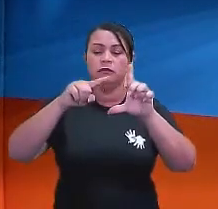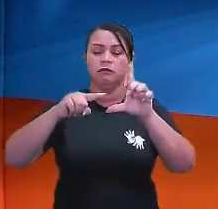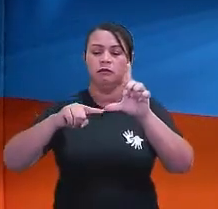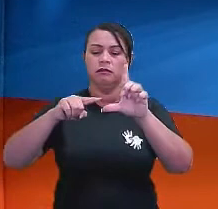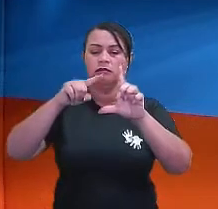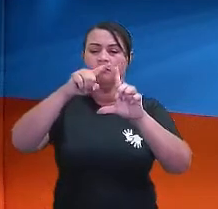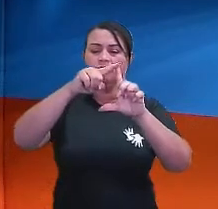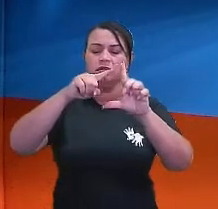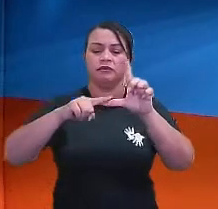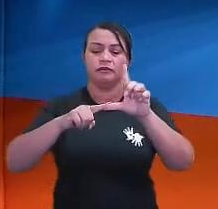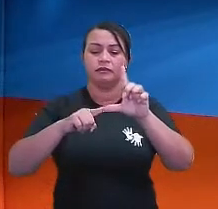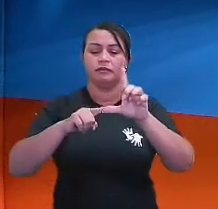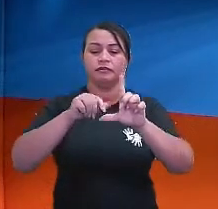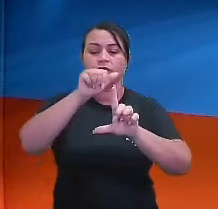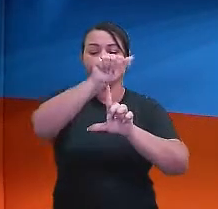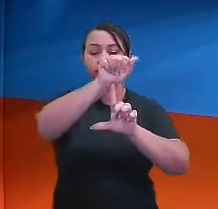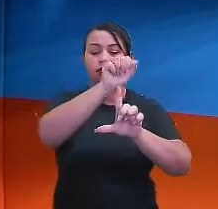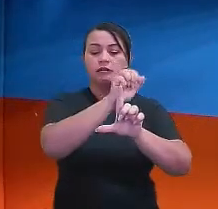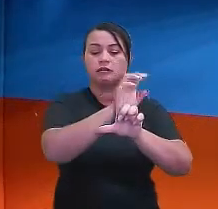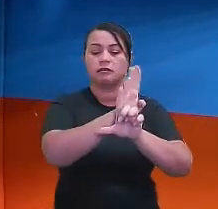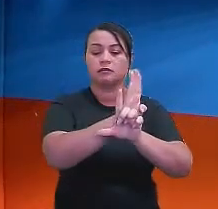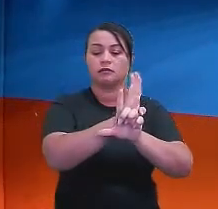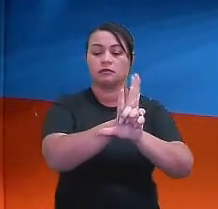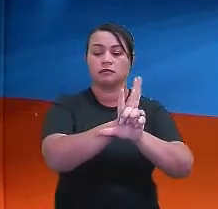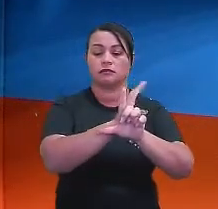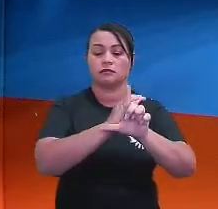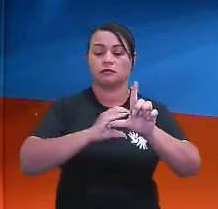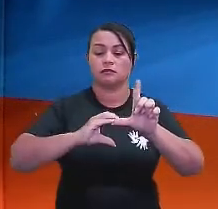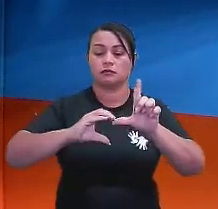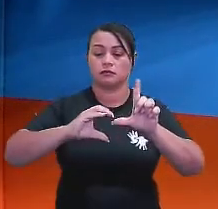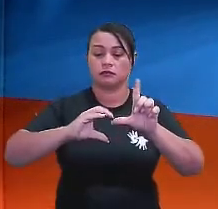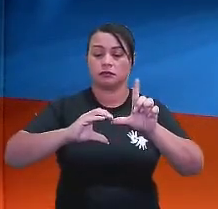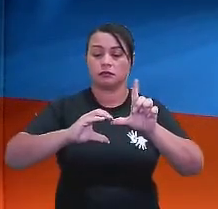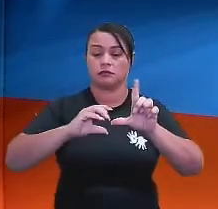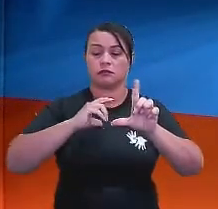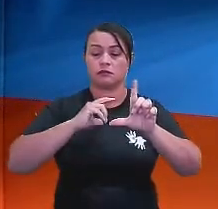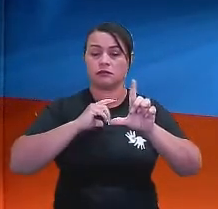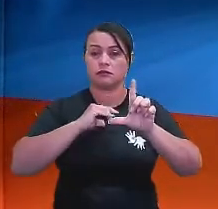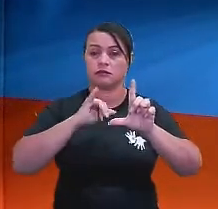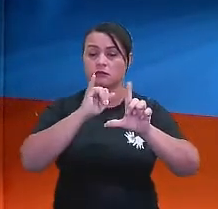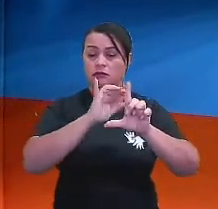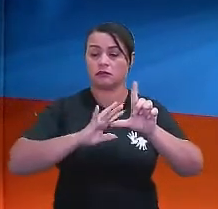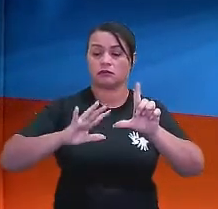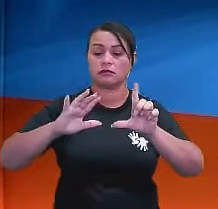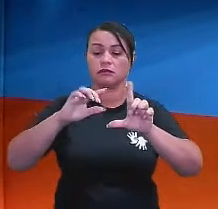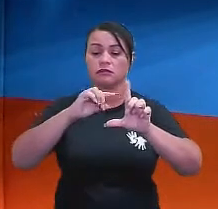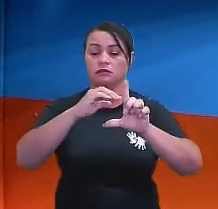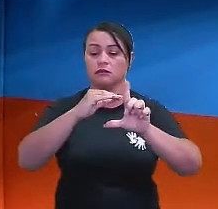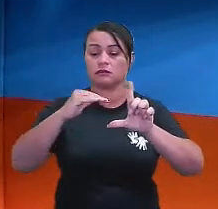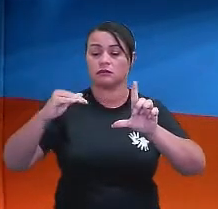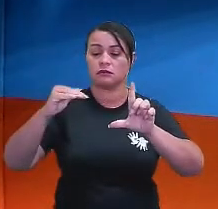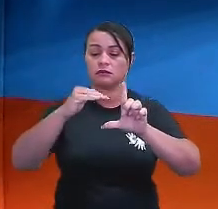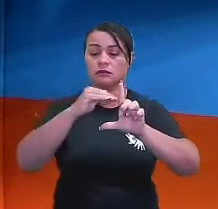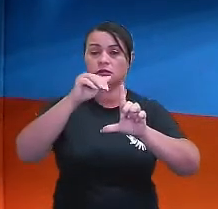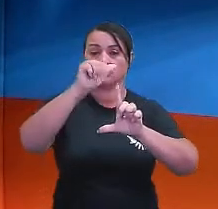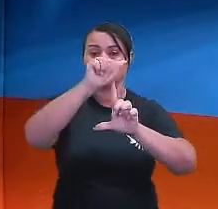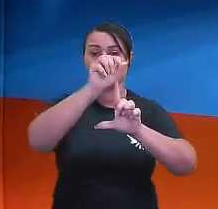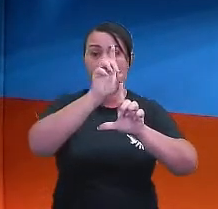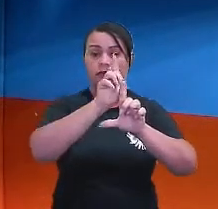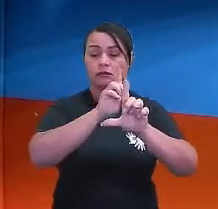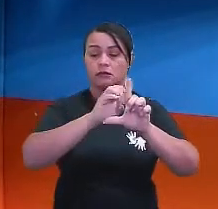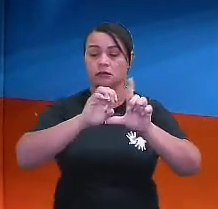A, o triângulo ABC, e eu tenho uma projeção de um triângulo ADE, certo?